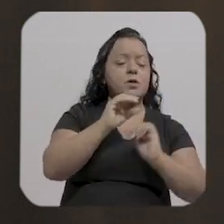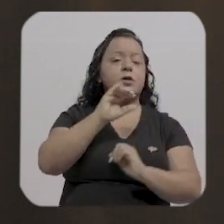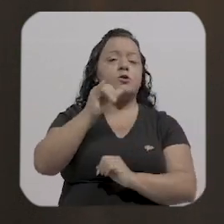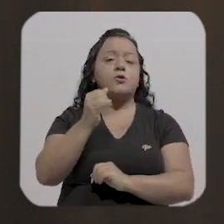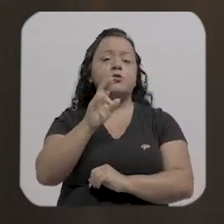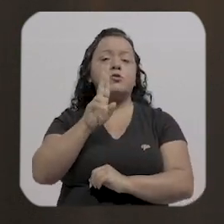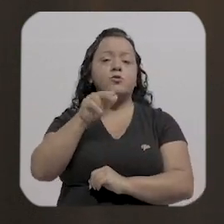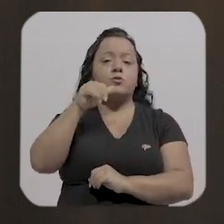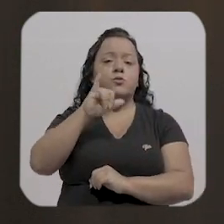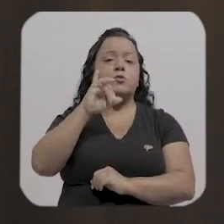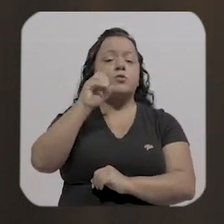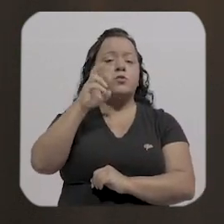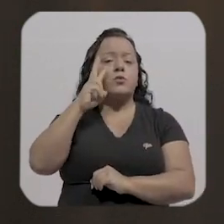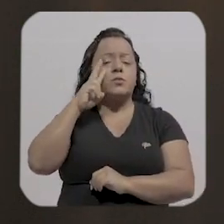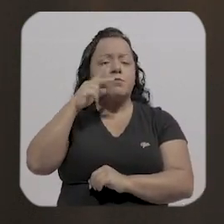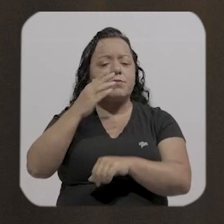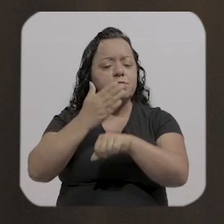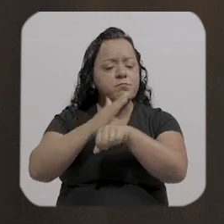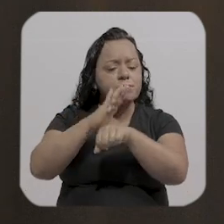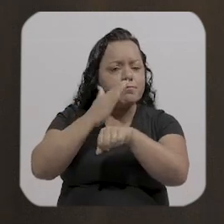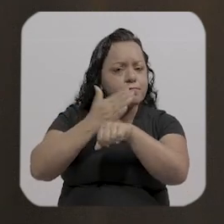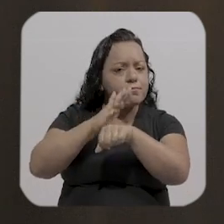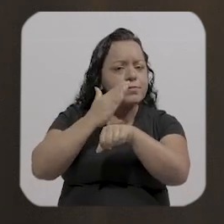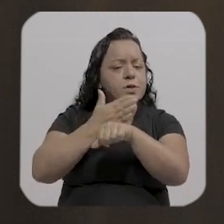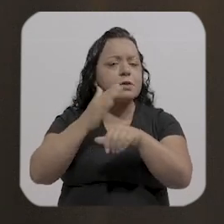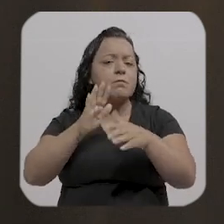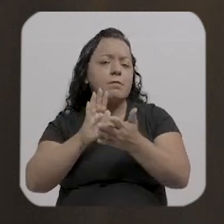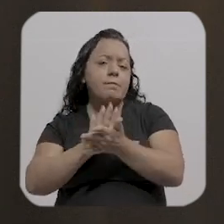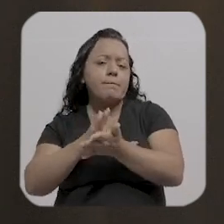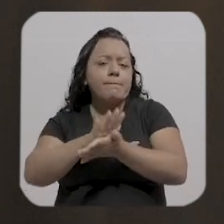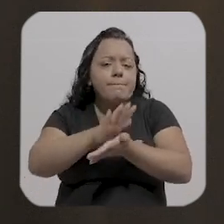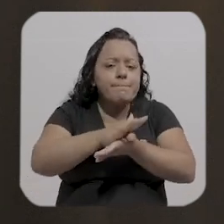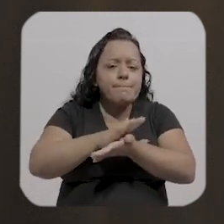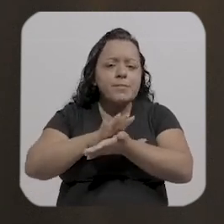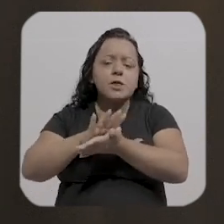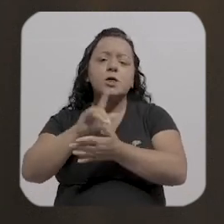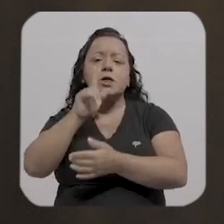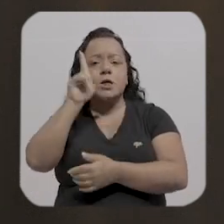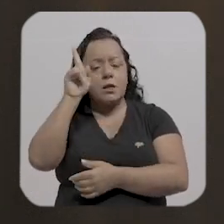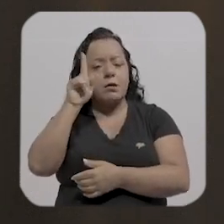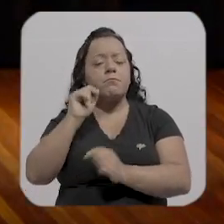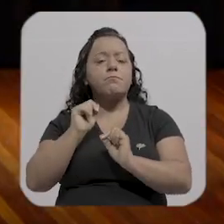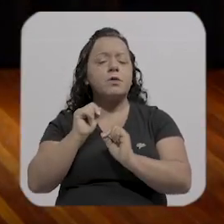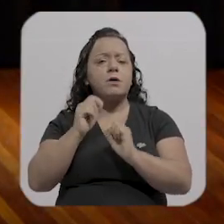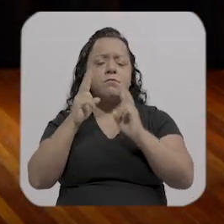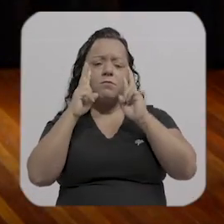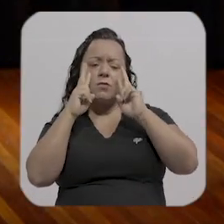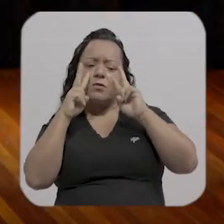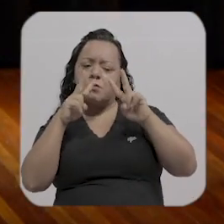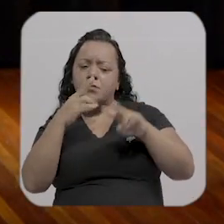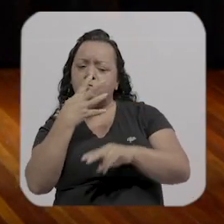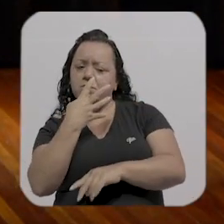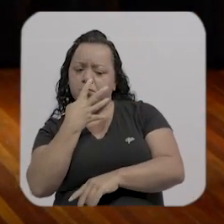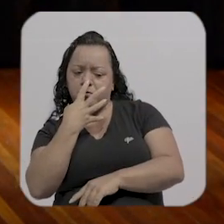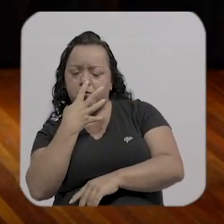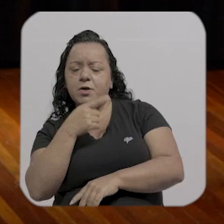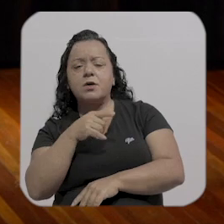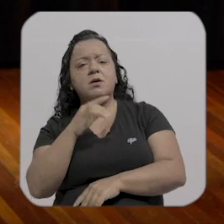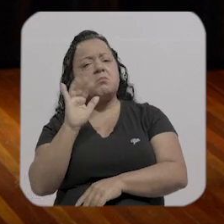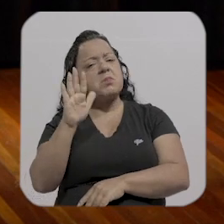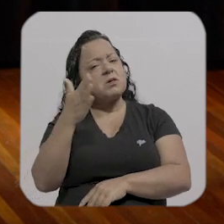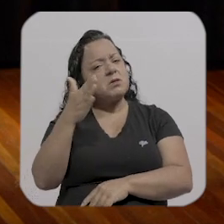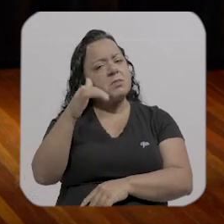Casa de Cultura eu acho que eu tinha uns 14 pra 15 por aí e eu ficava ali